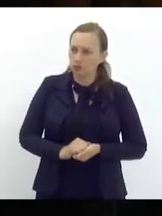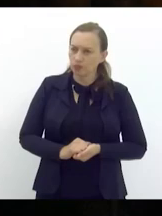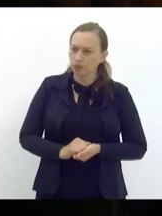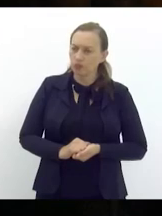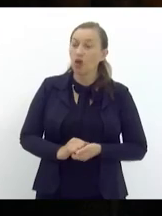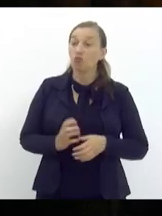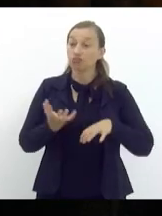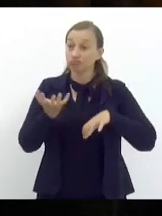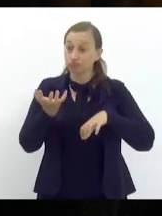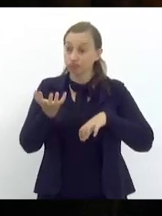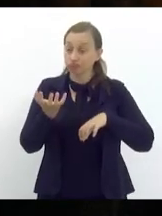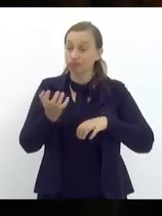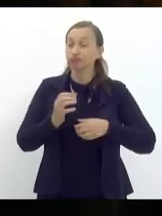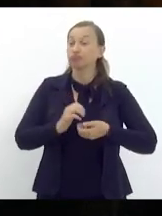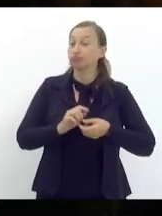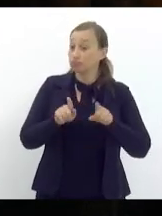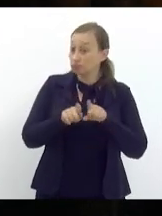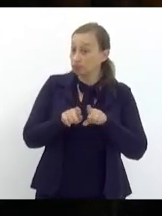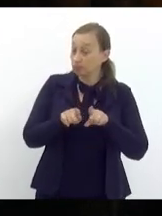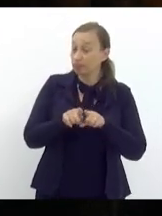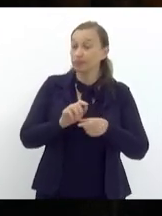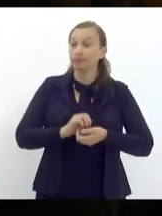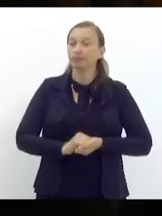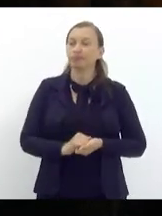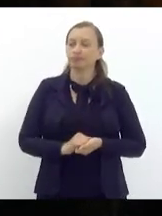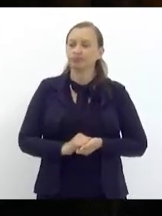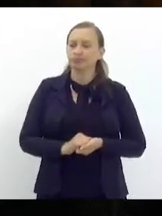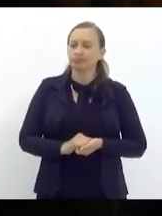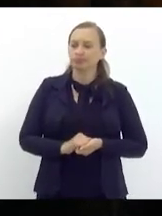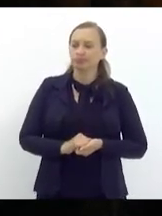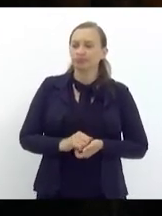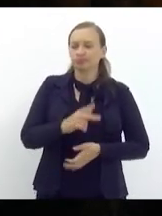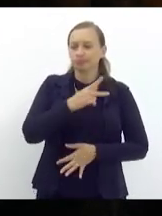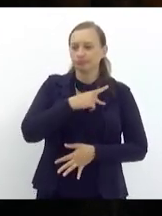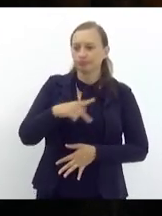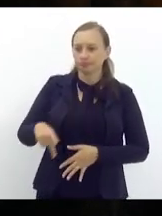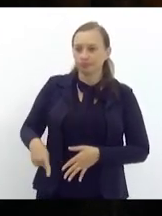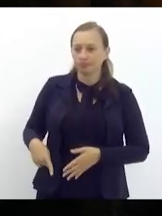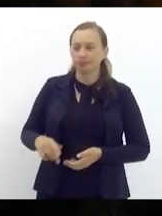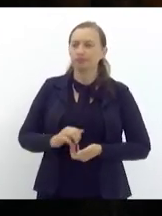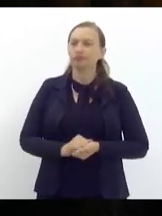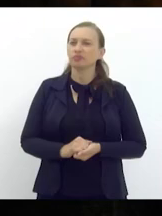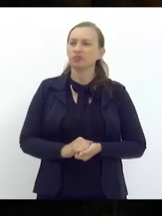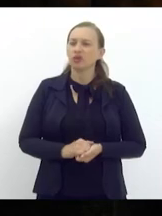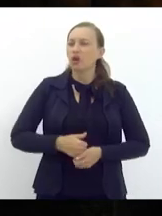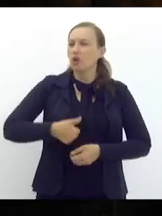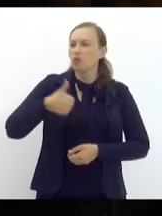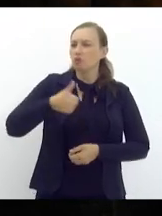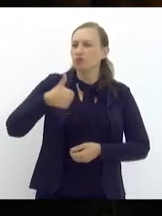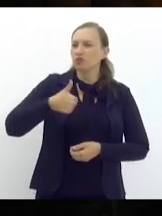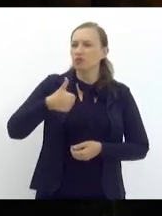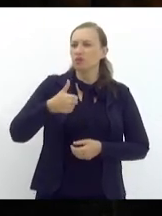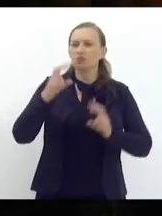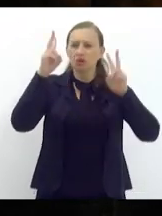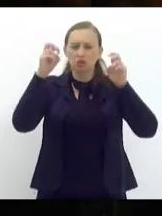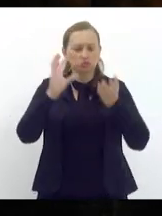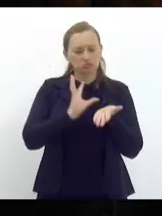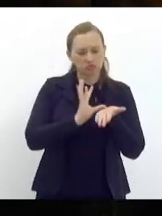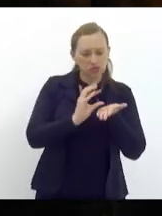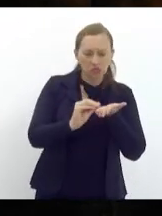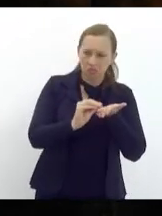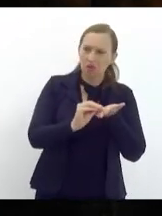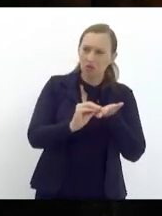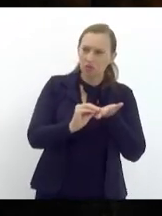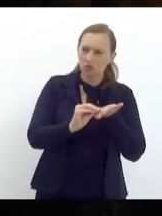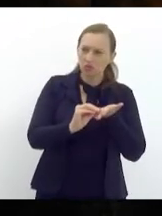nacional o primeiro ponto dessa pauta é de